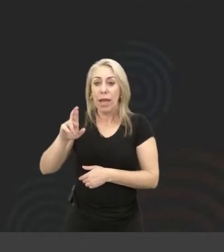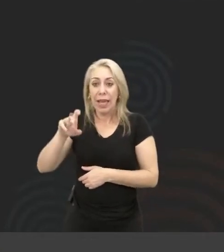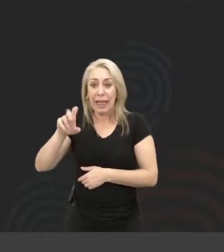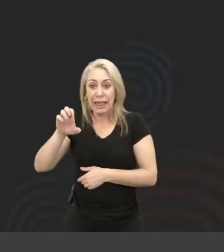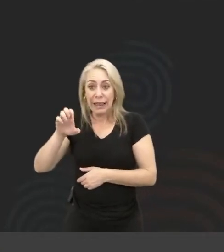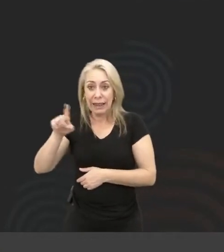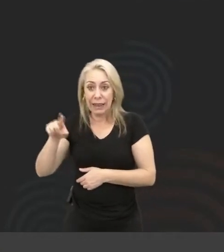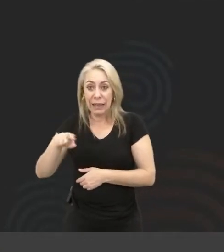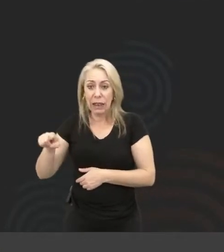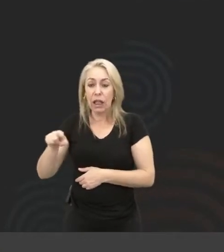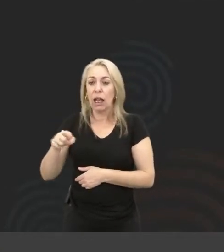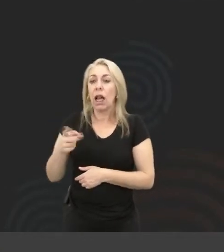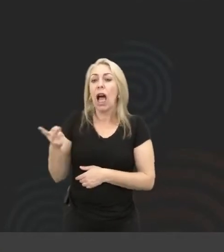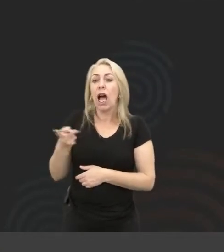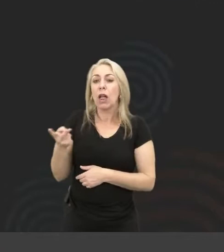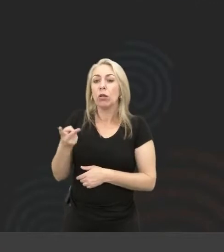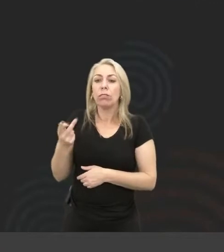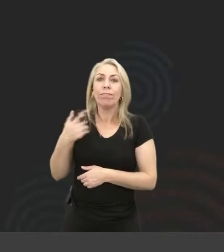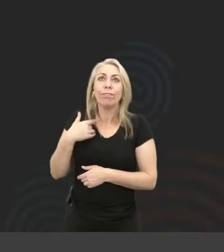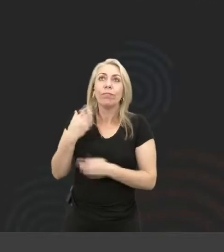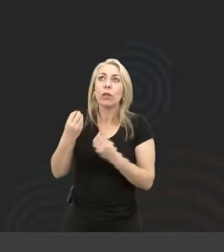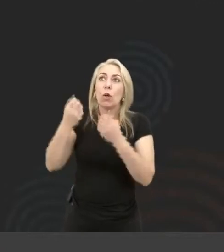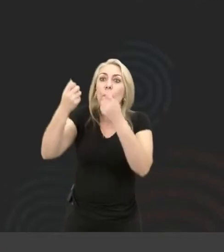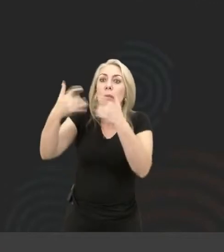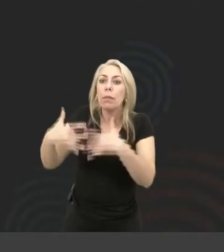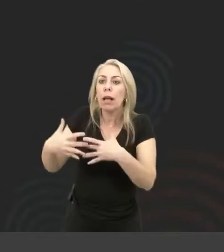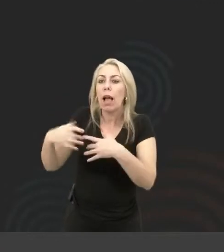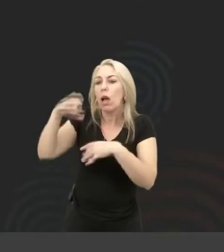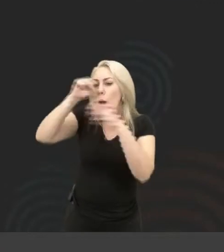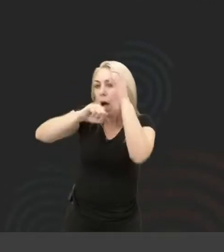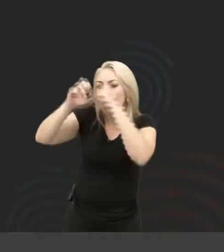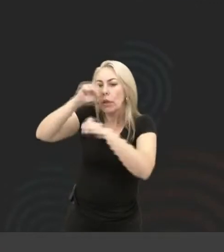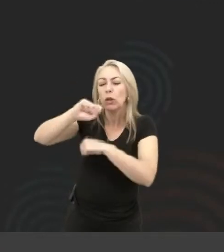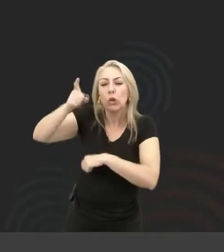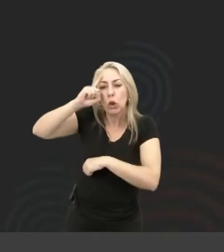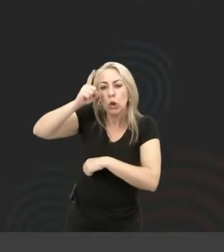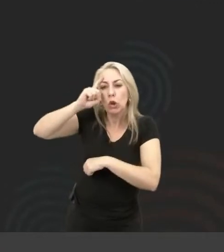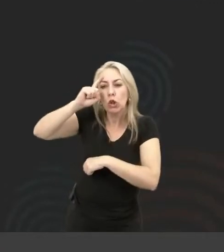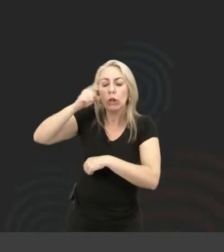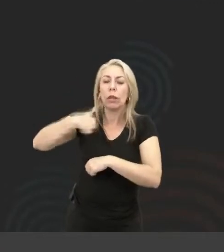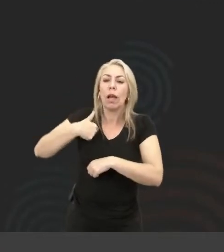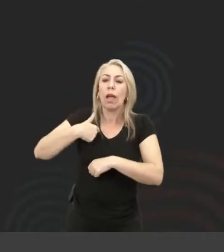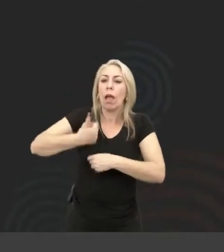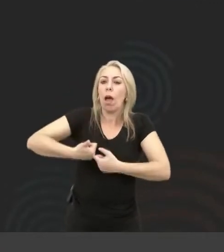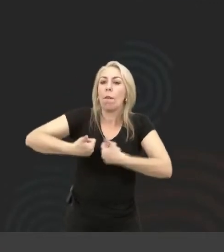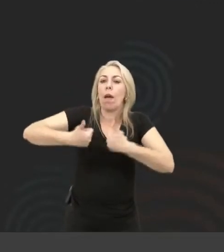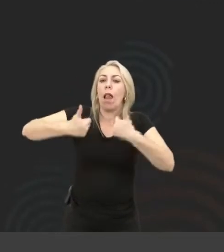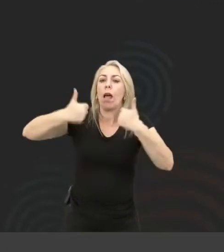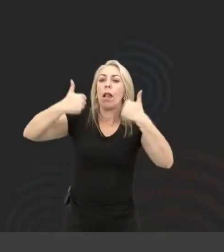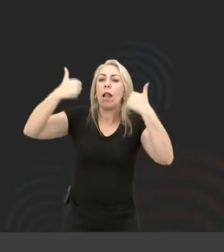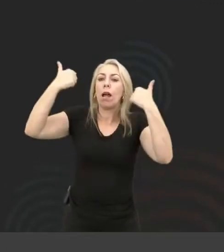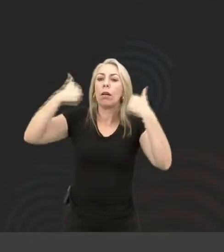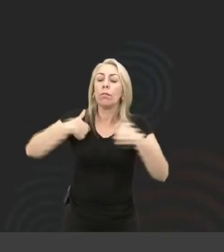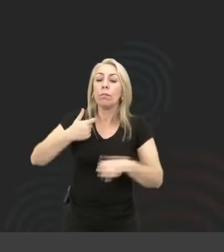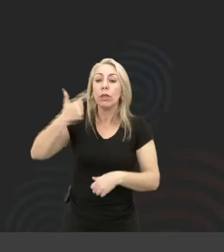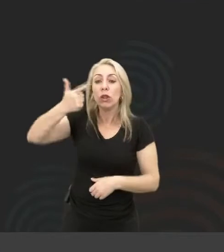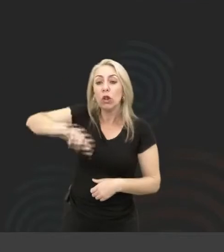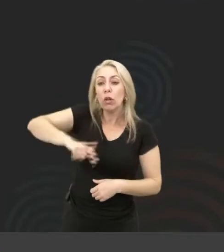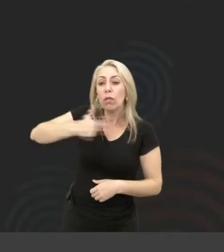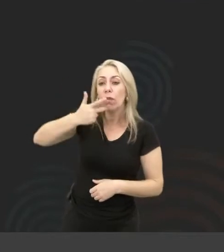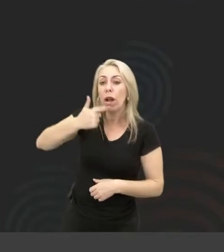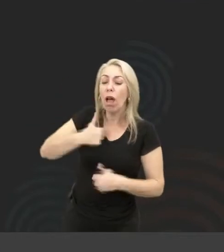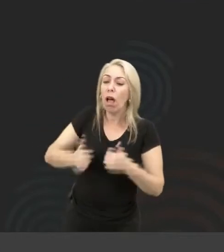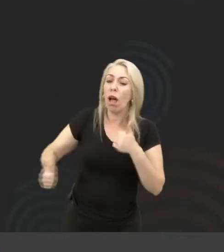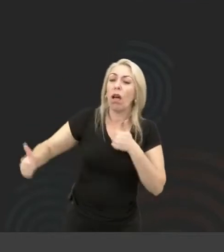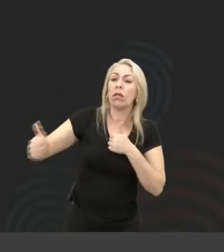eu não tenho nem como dizer o que é o meu aprendizado diário, cada dia eu sou uma pessoa melhor, mas eu, de novo, digo que eu sou